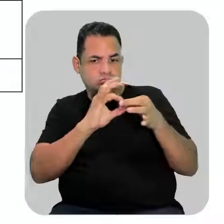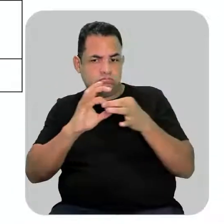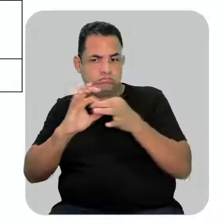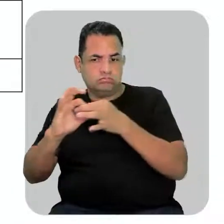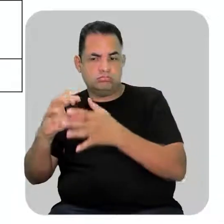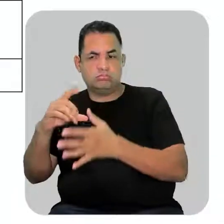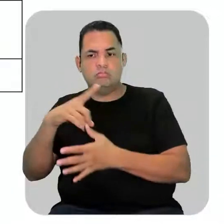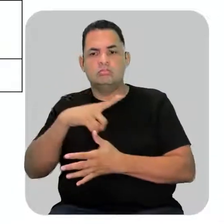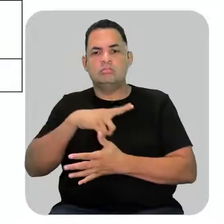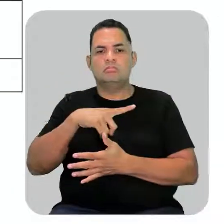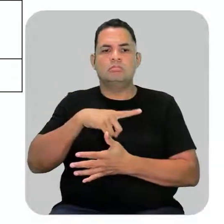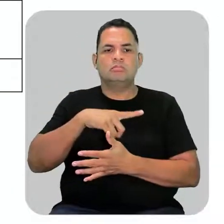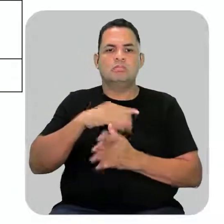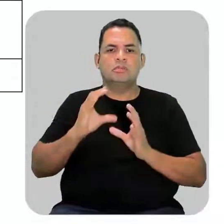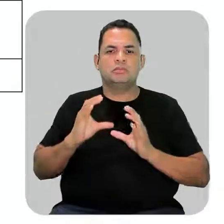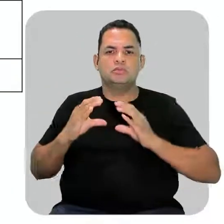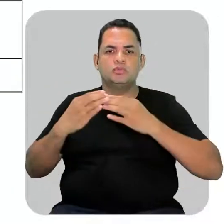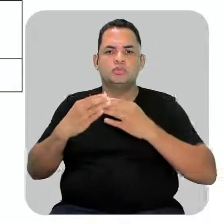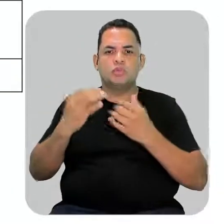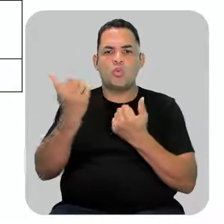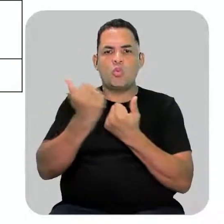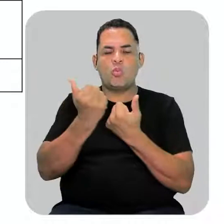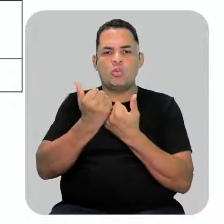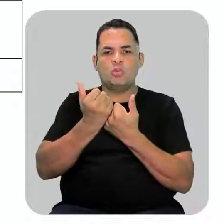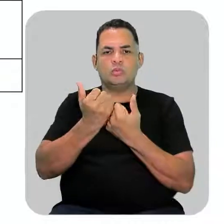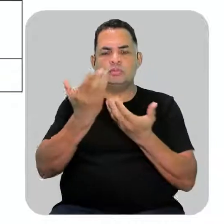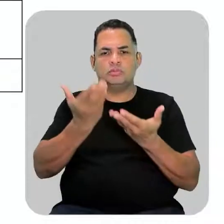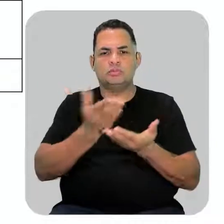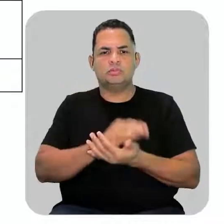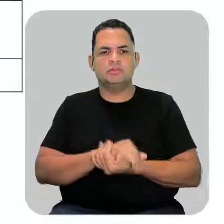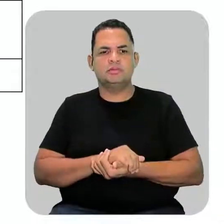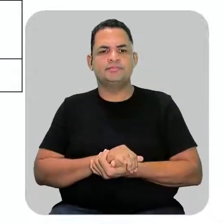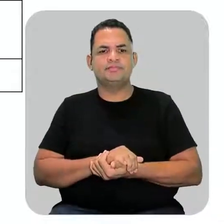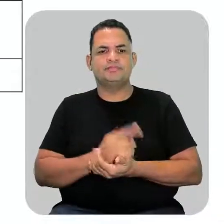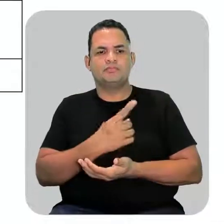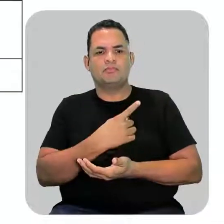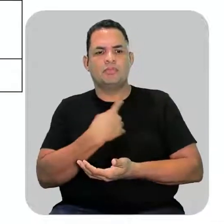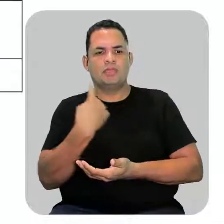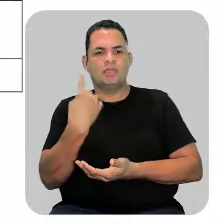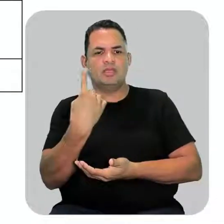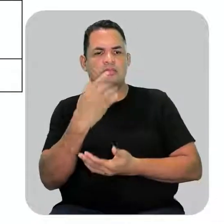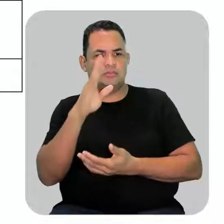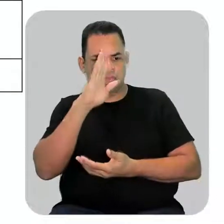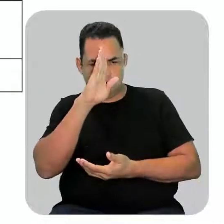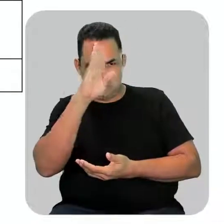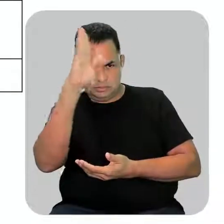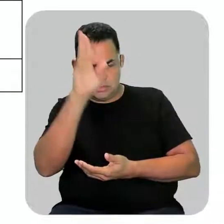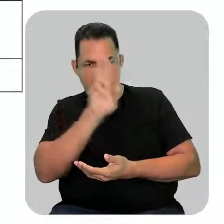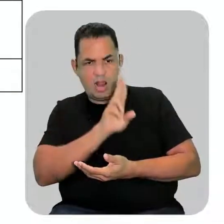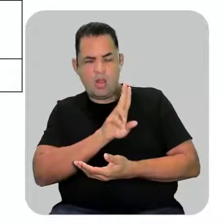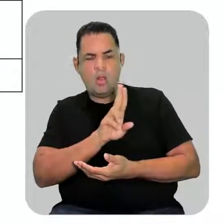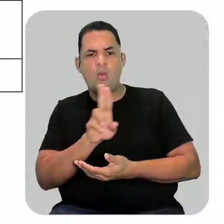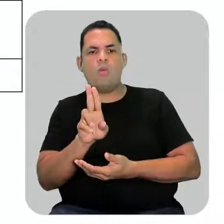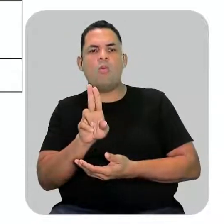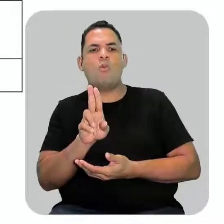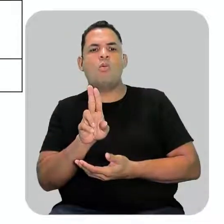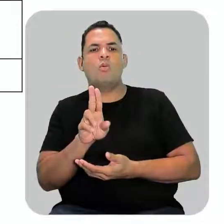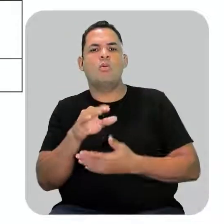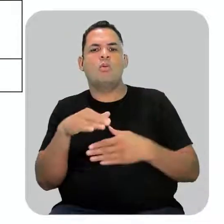recebem esse nome de grupos orgânicos substituintes. E aí, nós temos essas principais nomenclaturas.